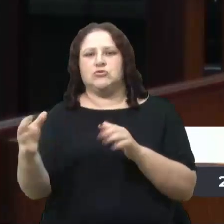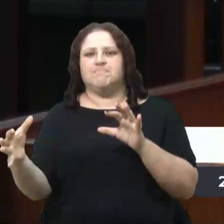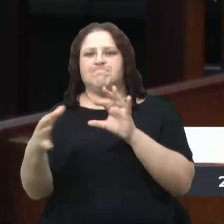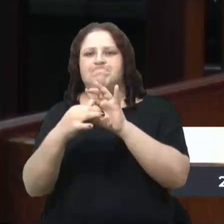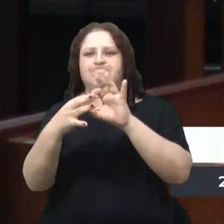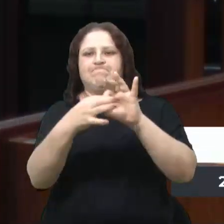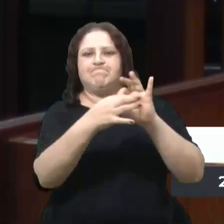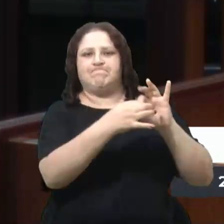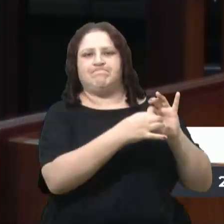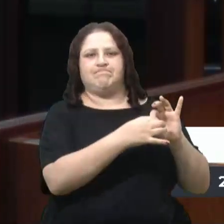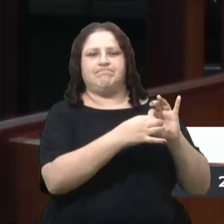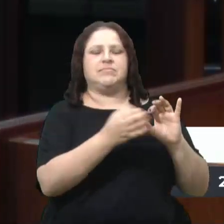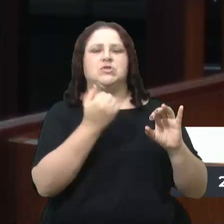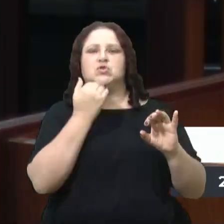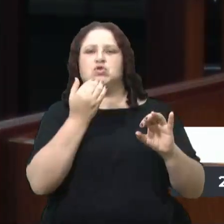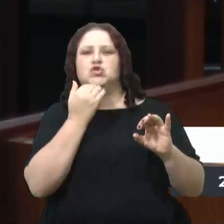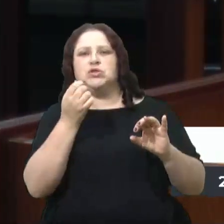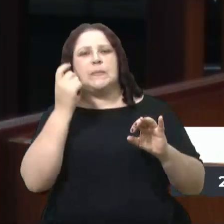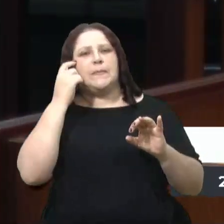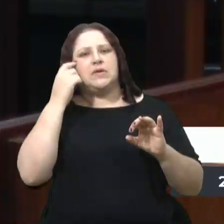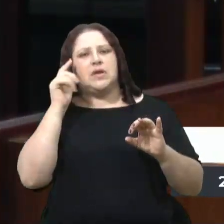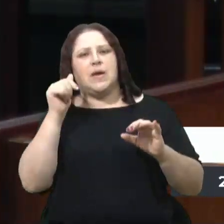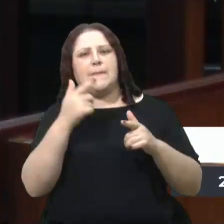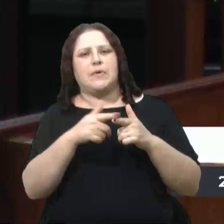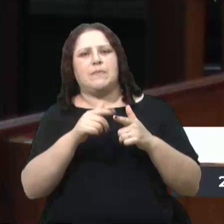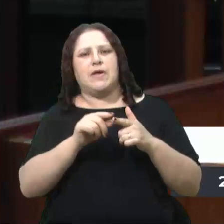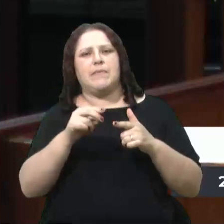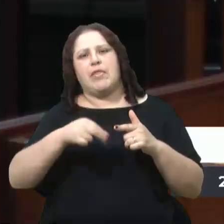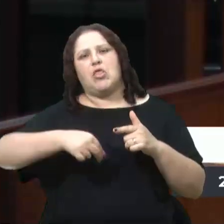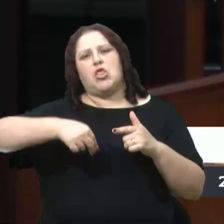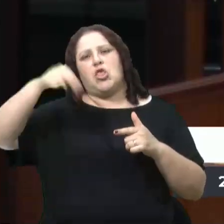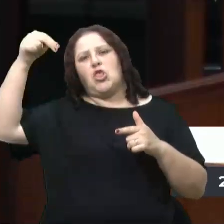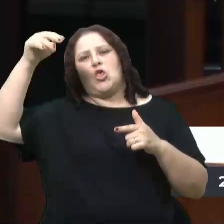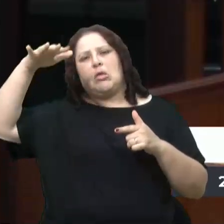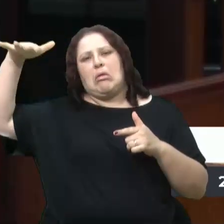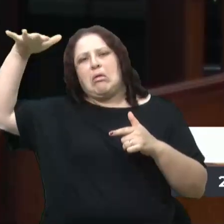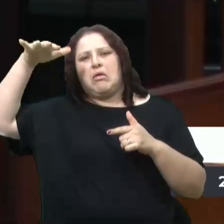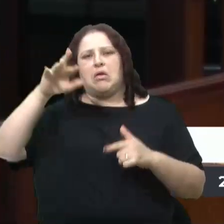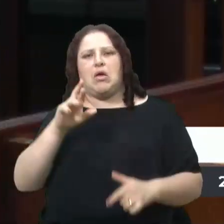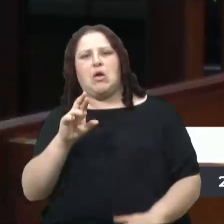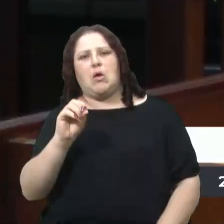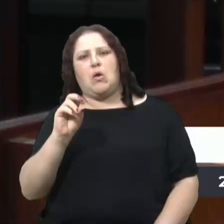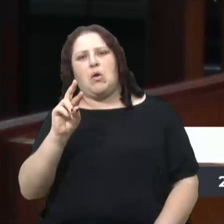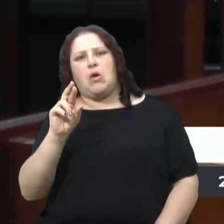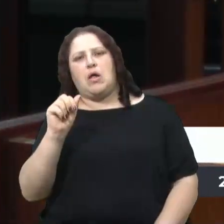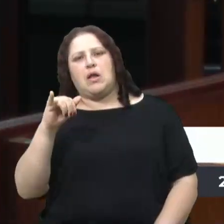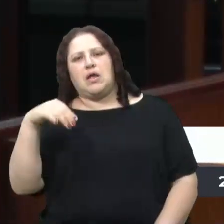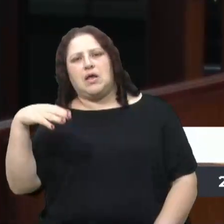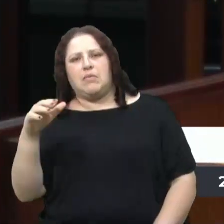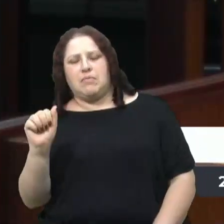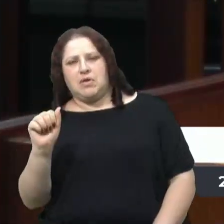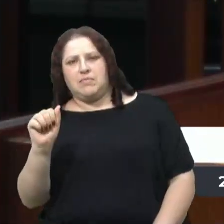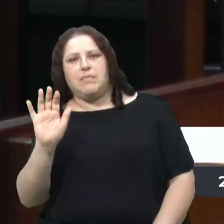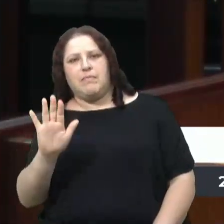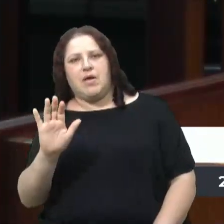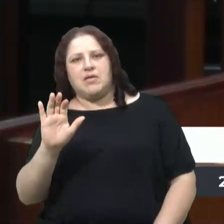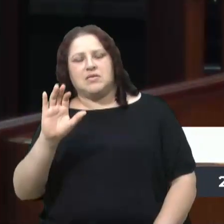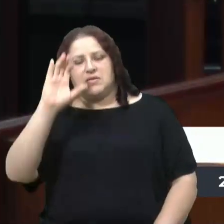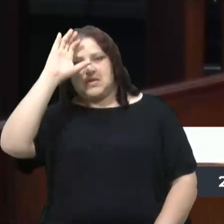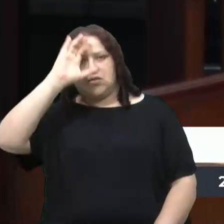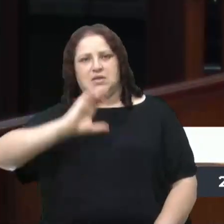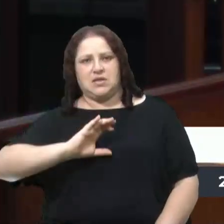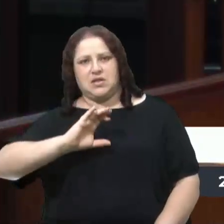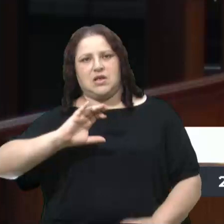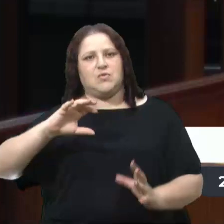Não adianta pensarmos que é um problema de Roraima, lá longe. A cidadania é planetária. E